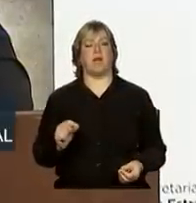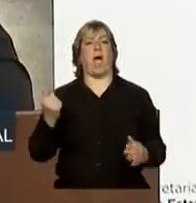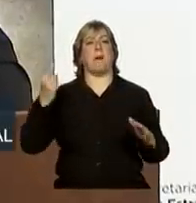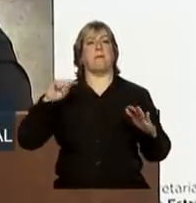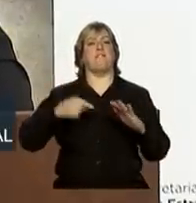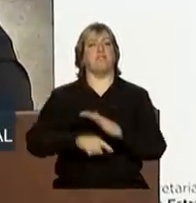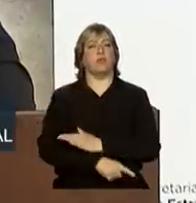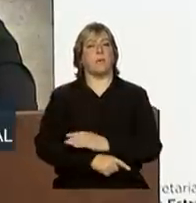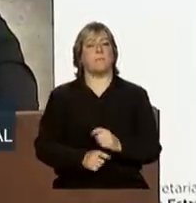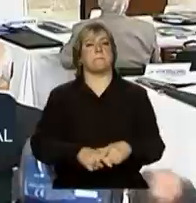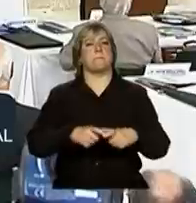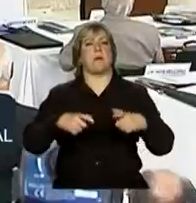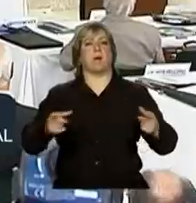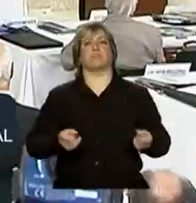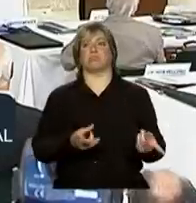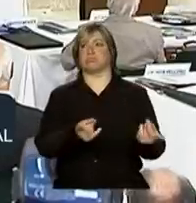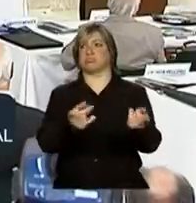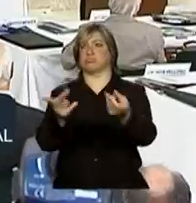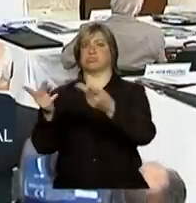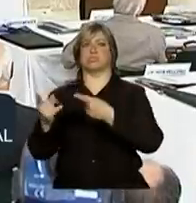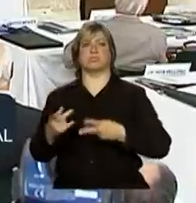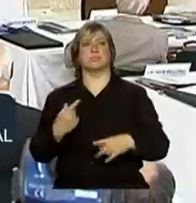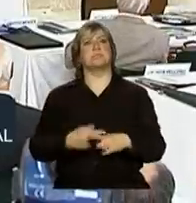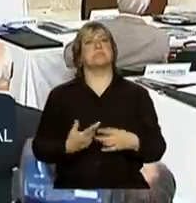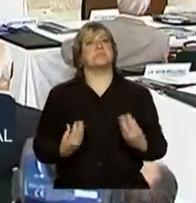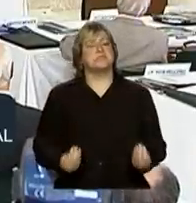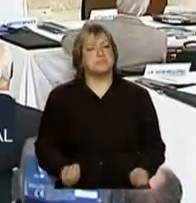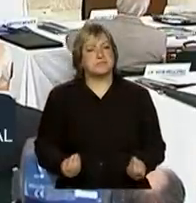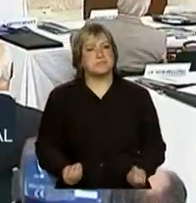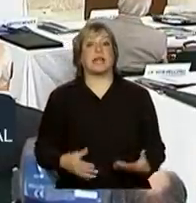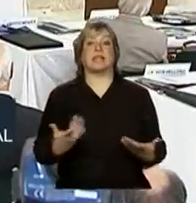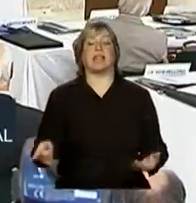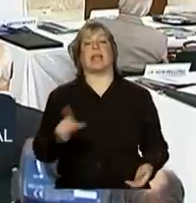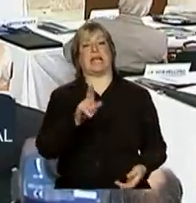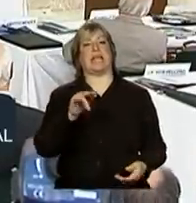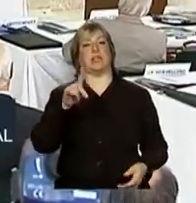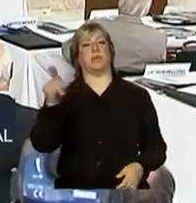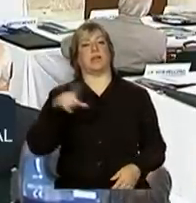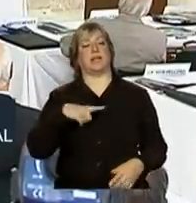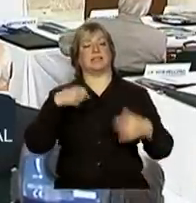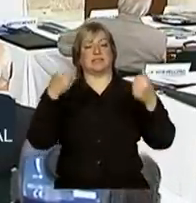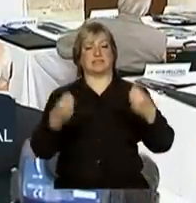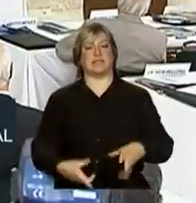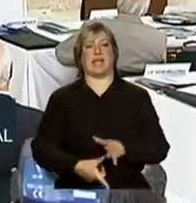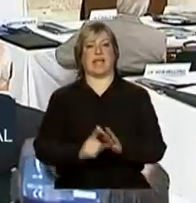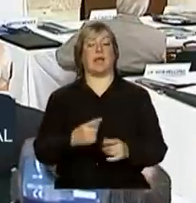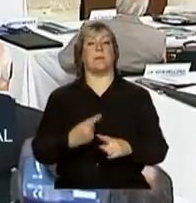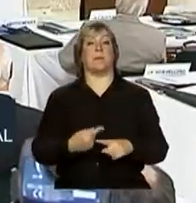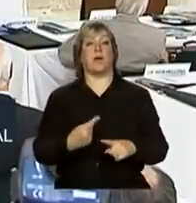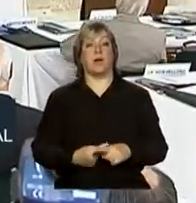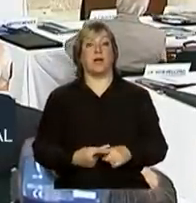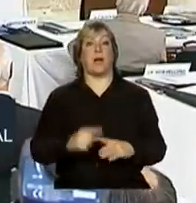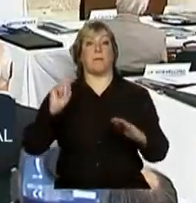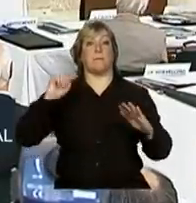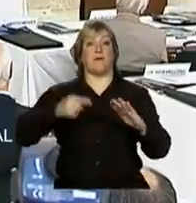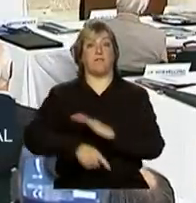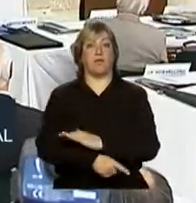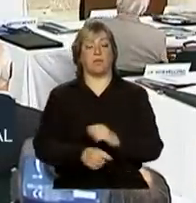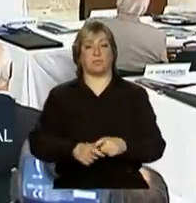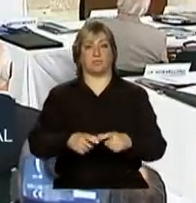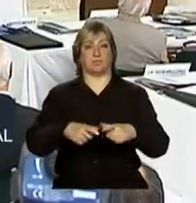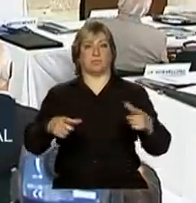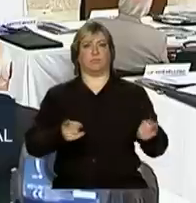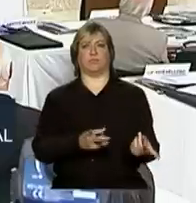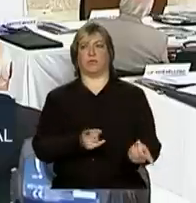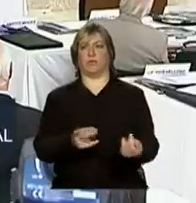crescimento das vendas? Essa é uma questão que o ministro Guido aqui apresentou para a gente. Acentua-se um formidável crescimento